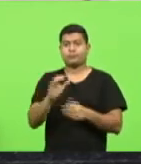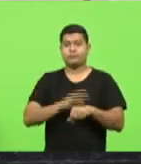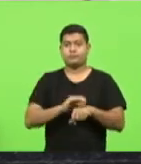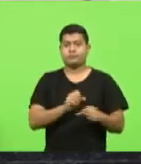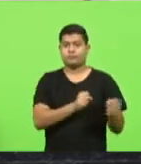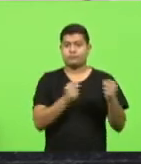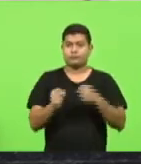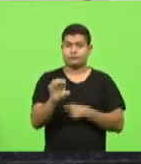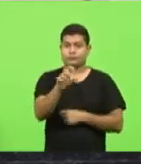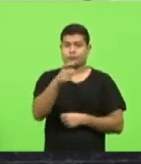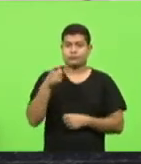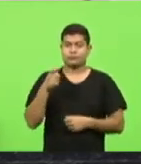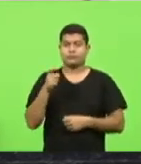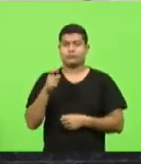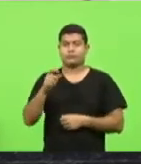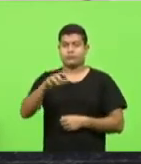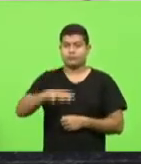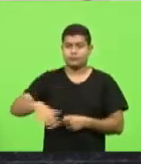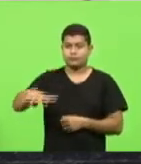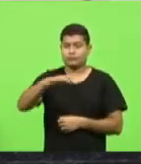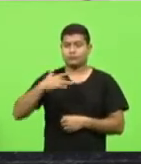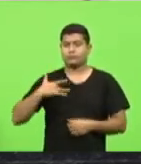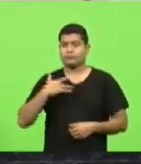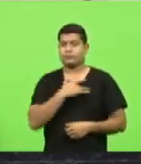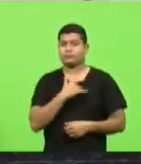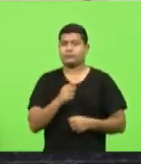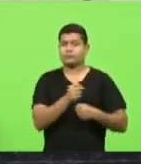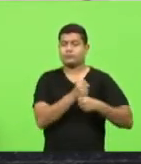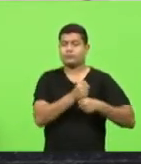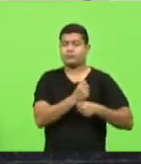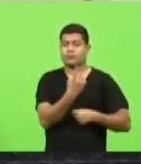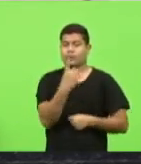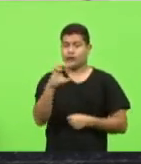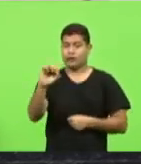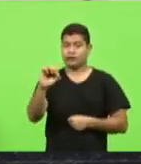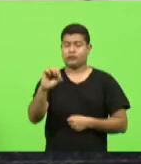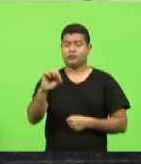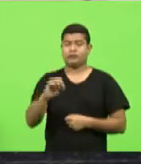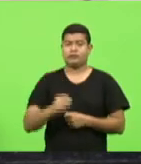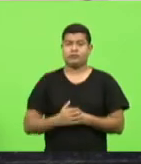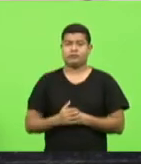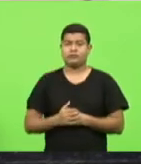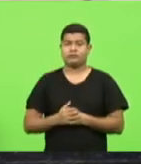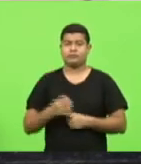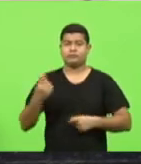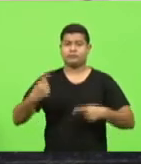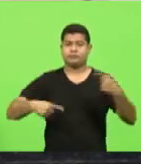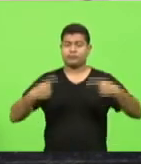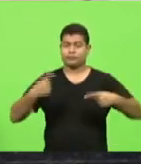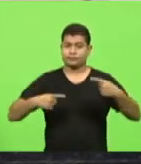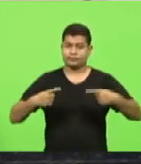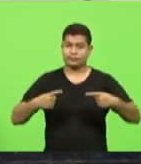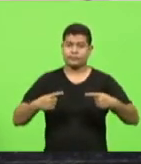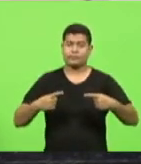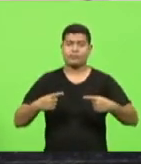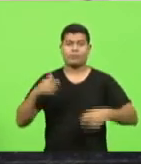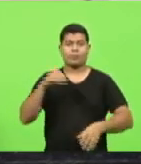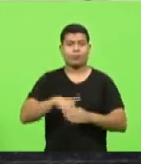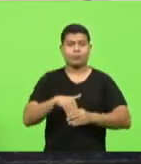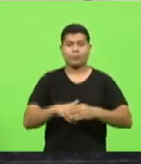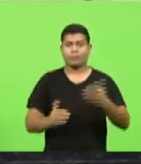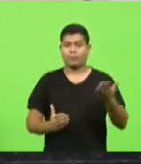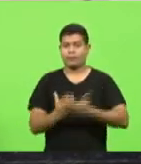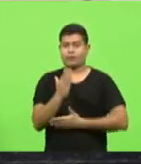estadual na área de saúde nos últimos 10 anos em discussão em votação